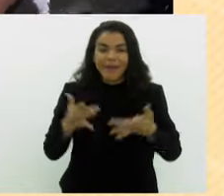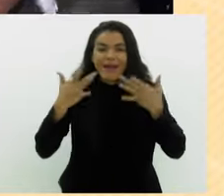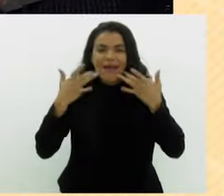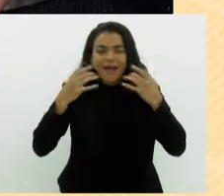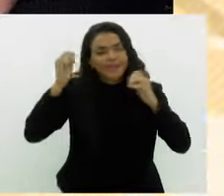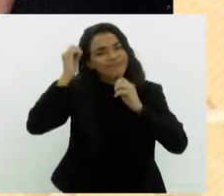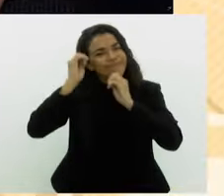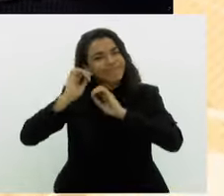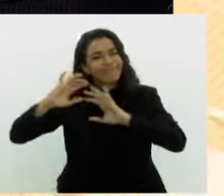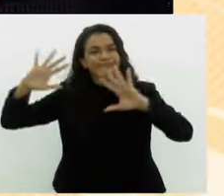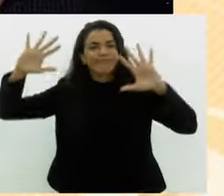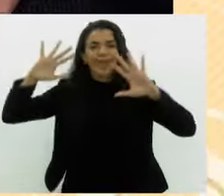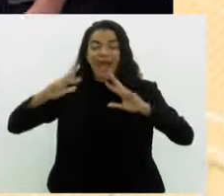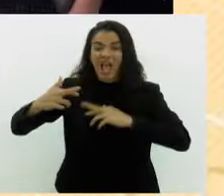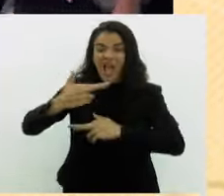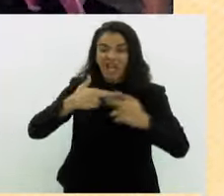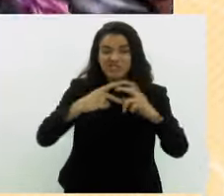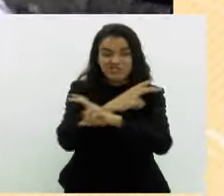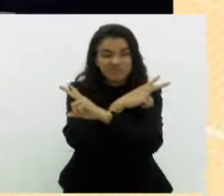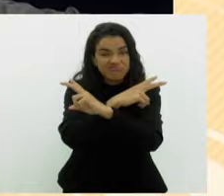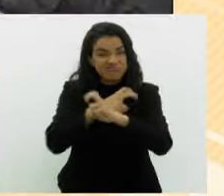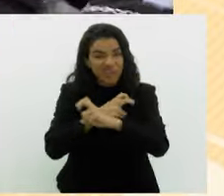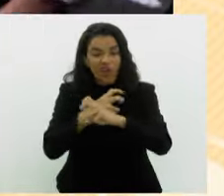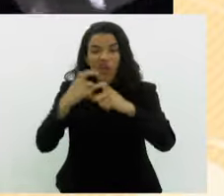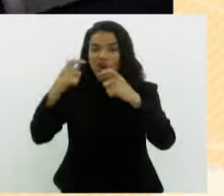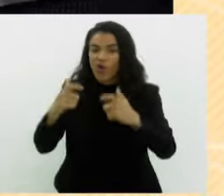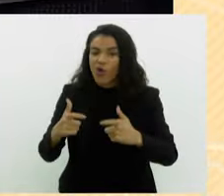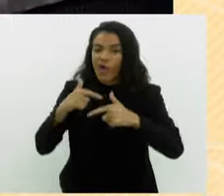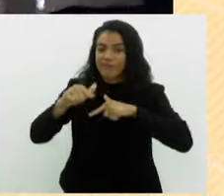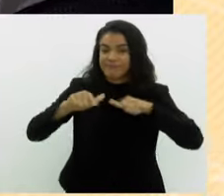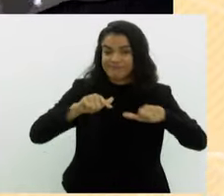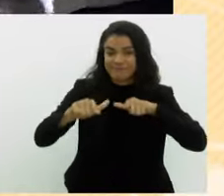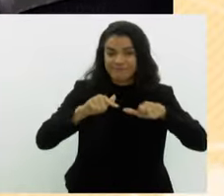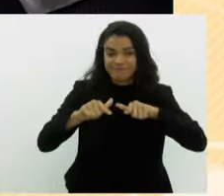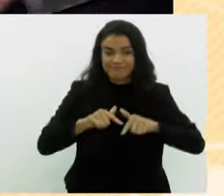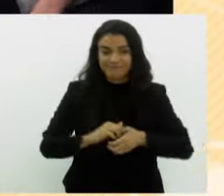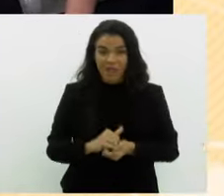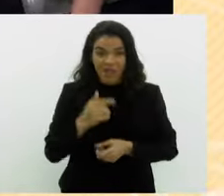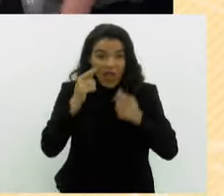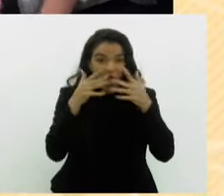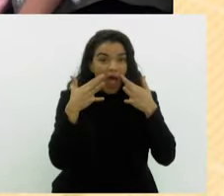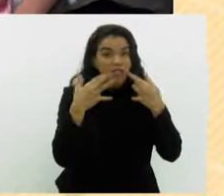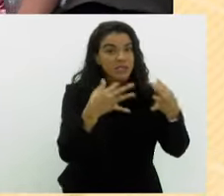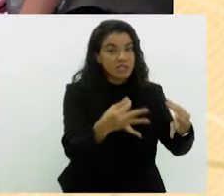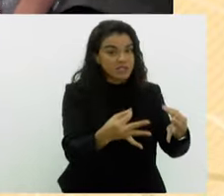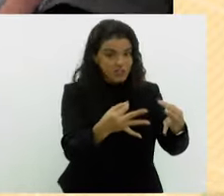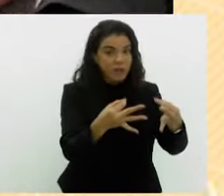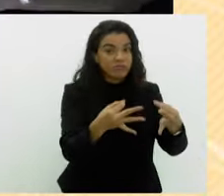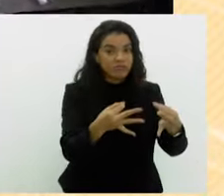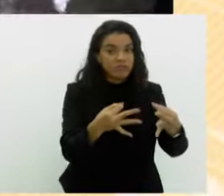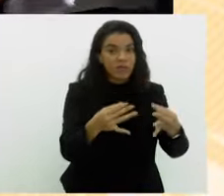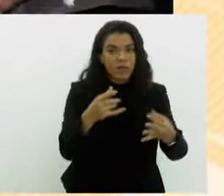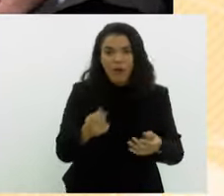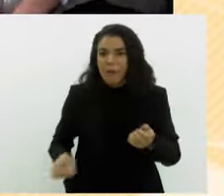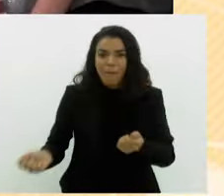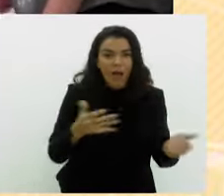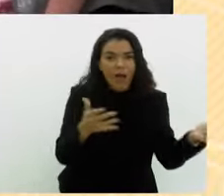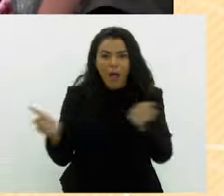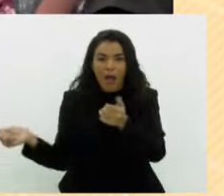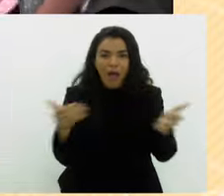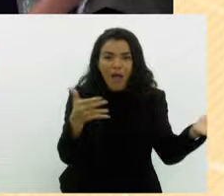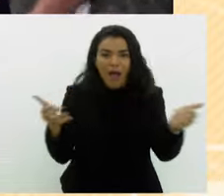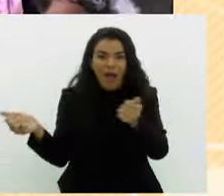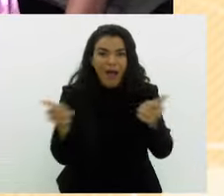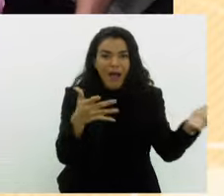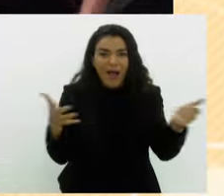reflete sobre as relações tóxicas e em ambientes corporativos. Atenção! Sem deixar a peteca cair. Eu quero nome de